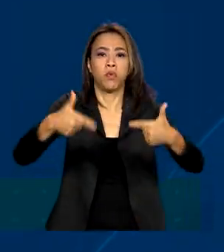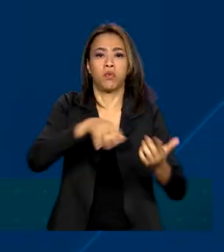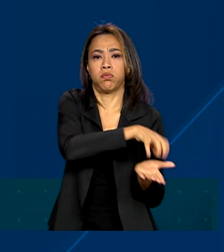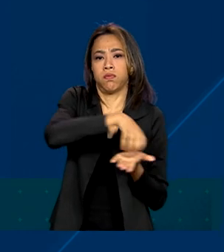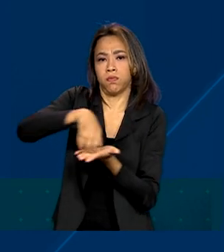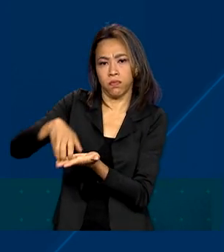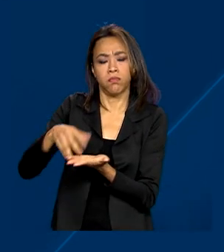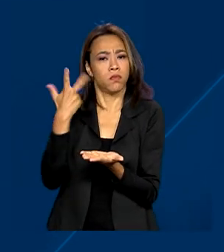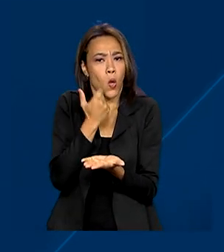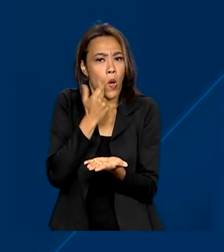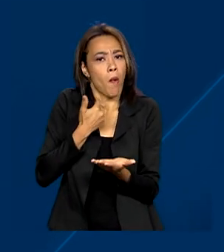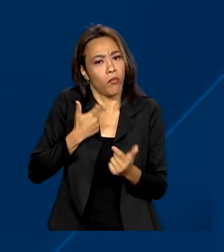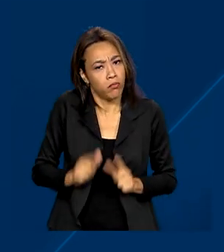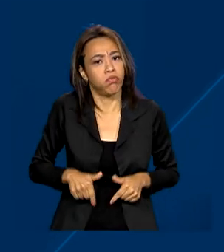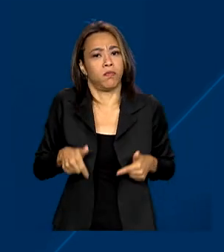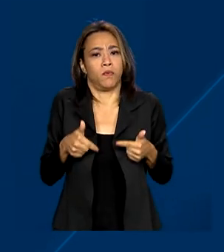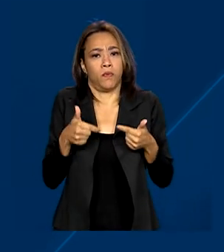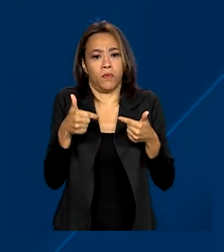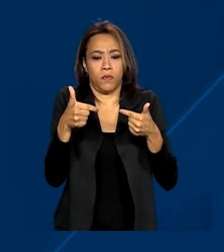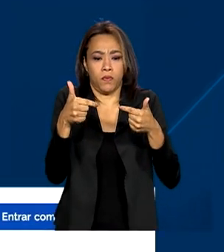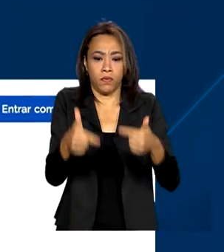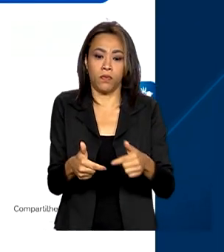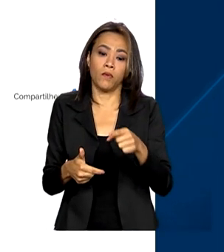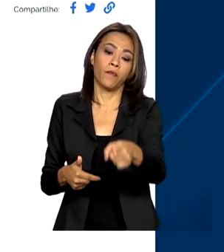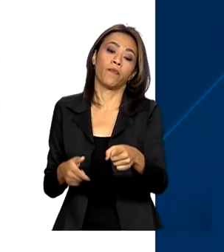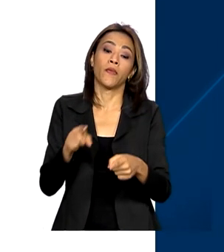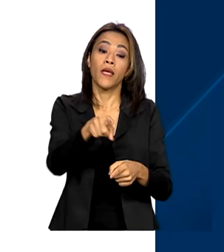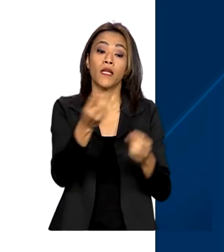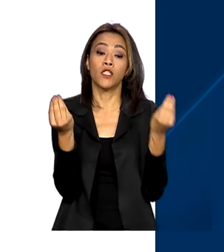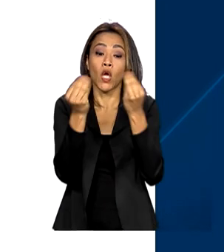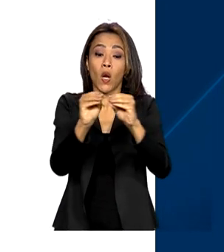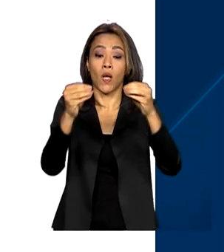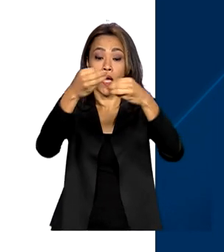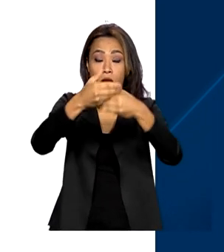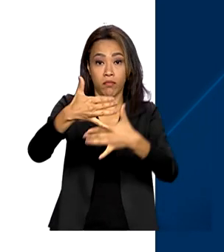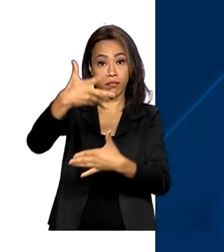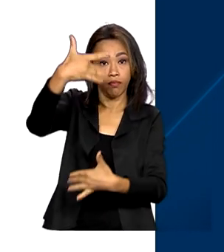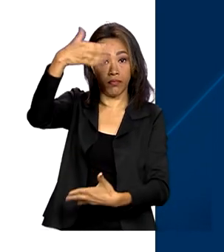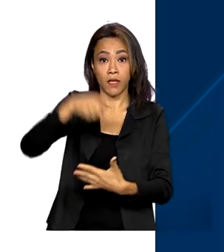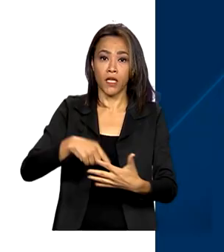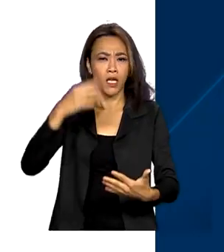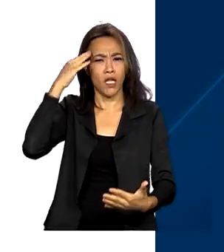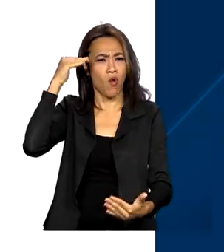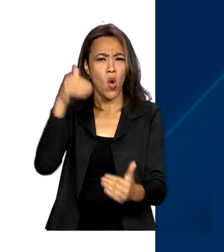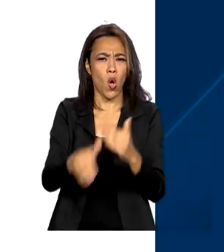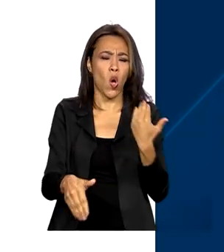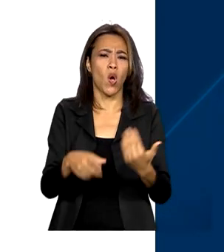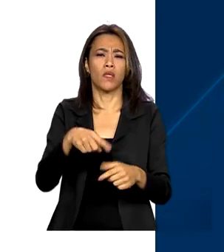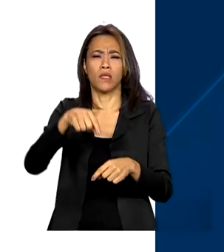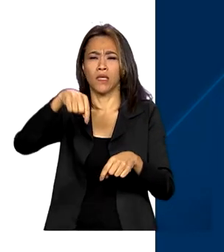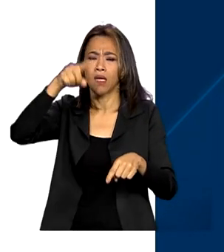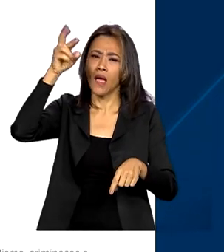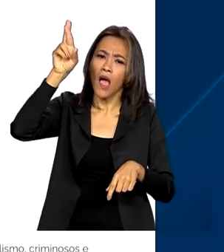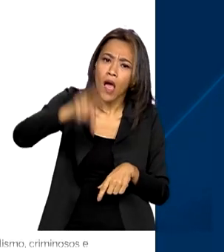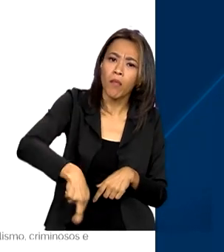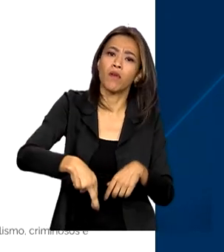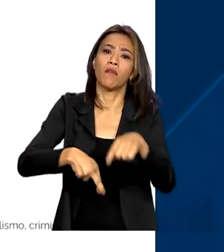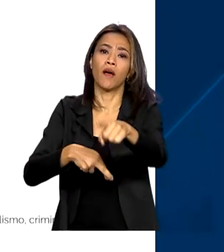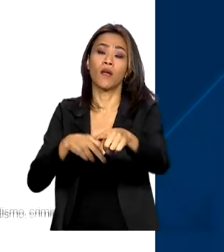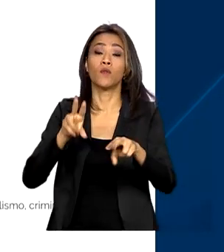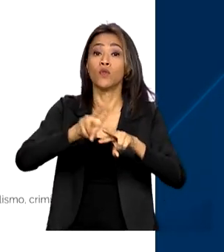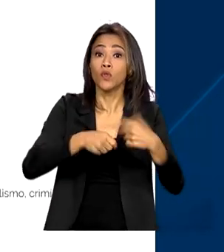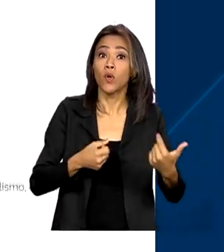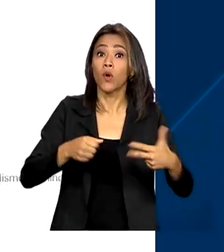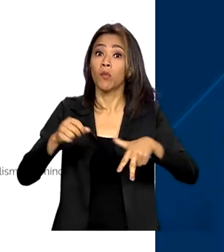conjunta, os poderes rejeitaram os atos que chamaram de terroristas, vandalismo, criminosos e golpistas.